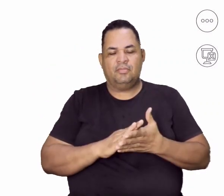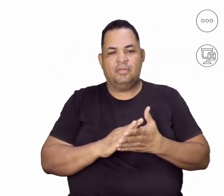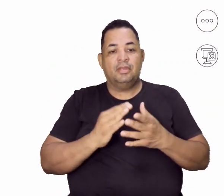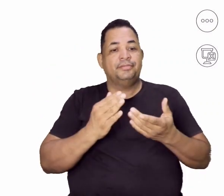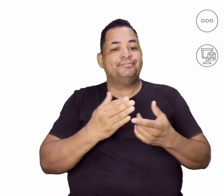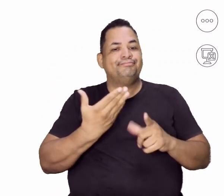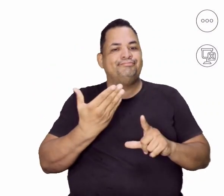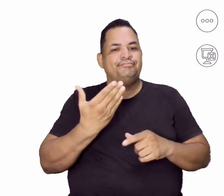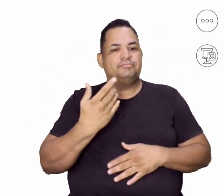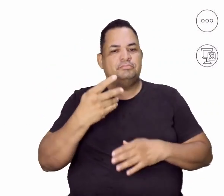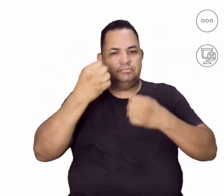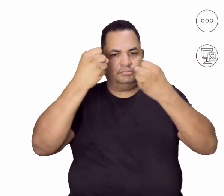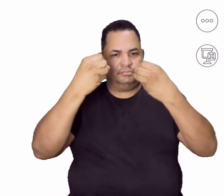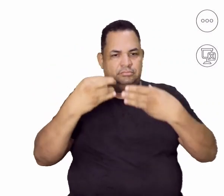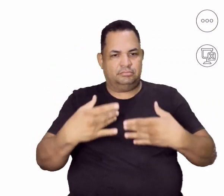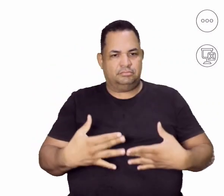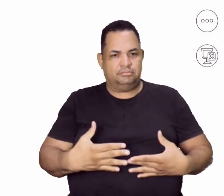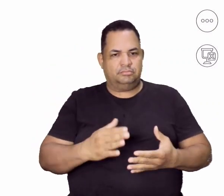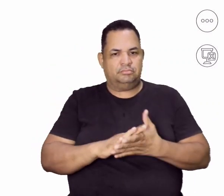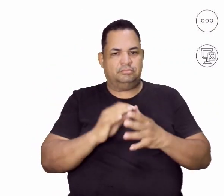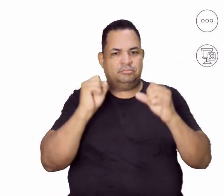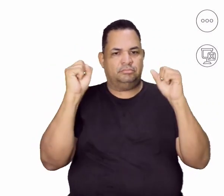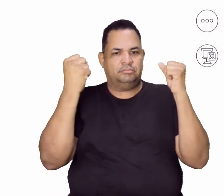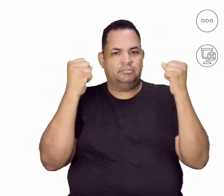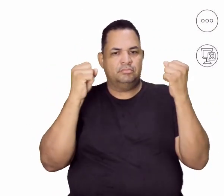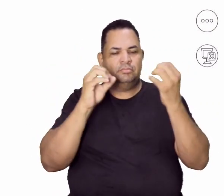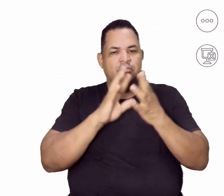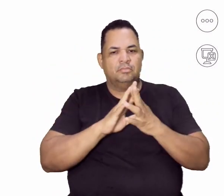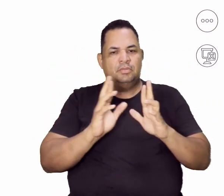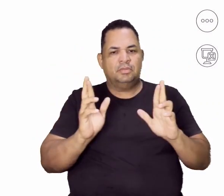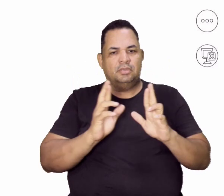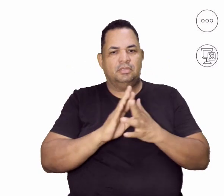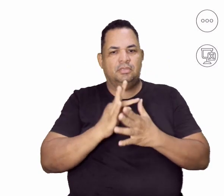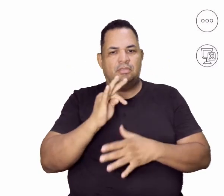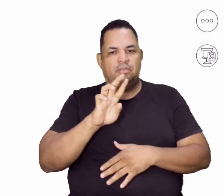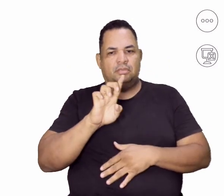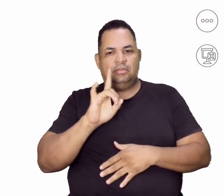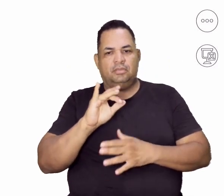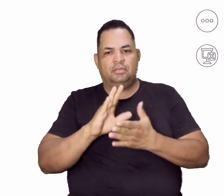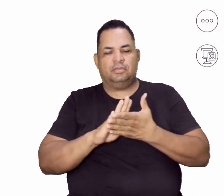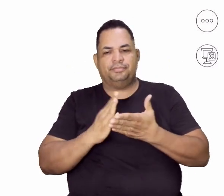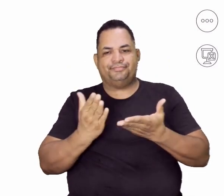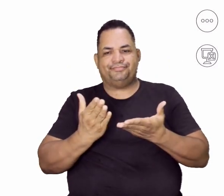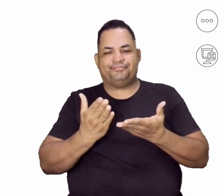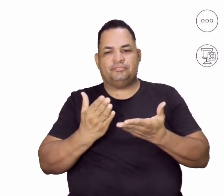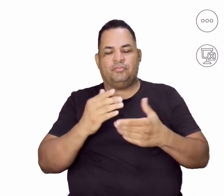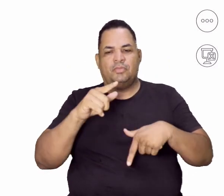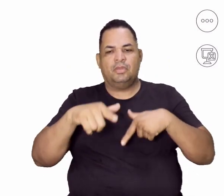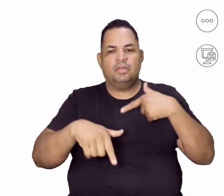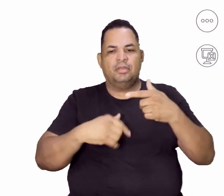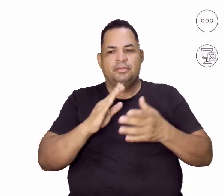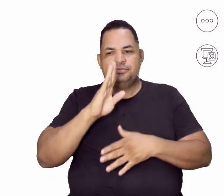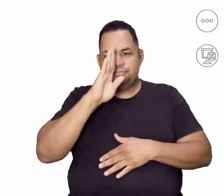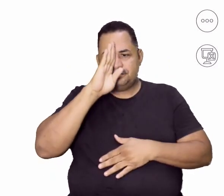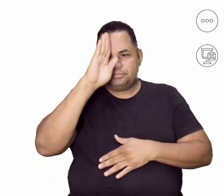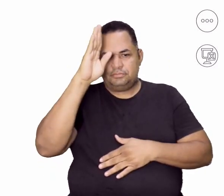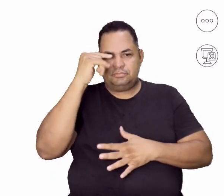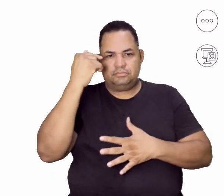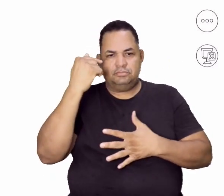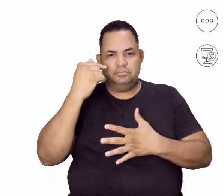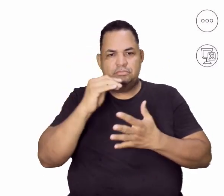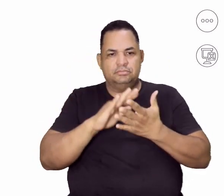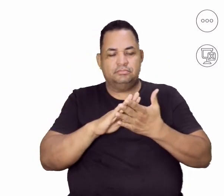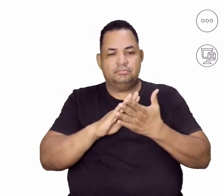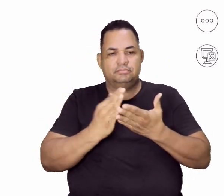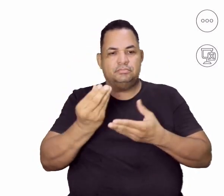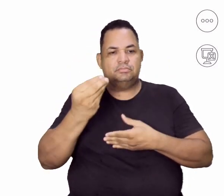slide, falo aqui, ó, da relação da atividade física no transtorno de esmorto corporal, ela vai atuar principalmente no aspecto